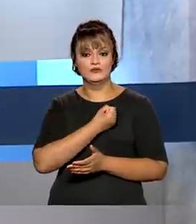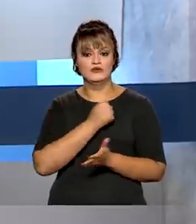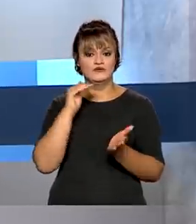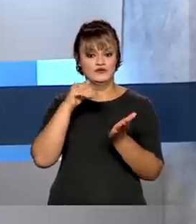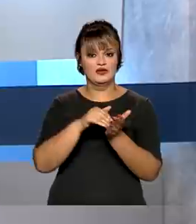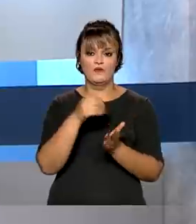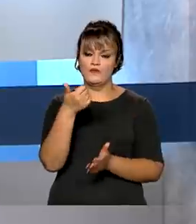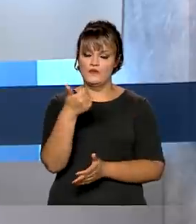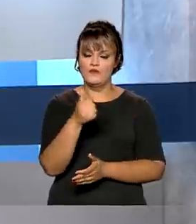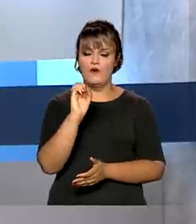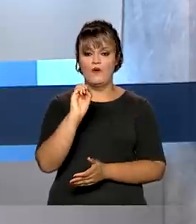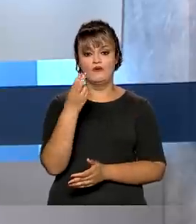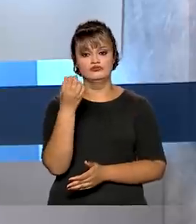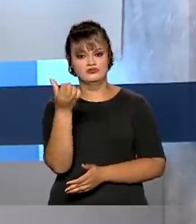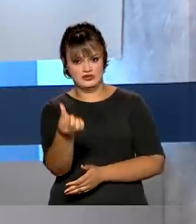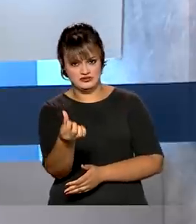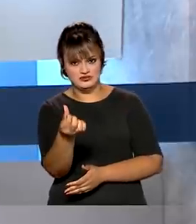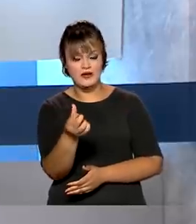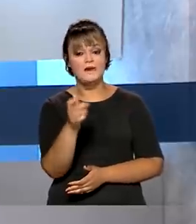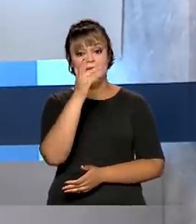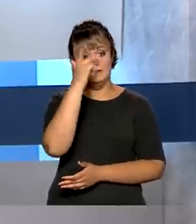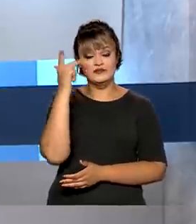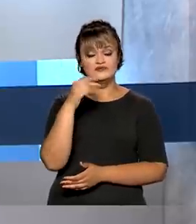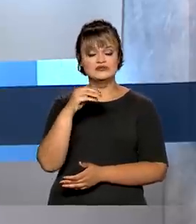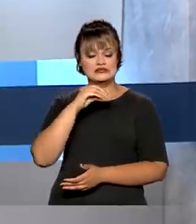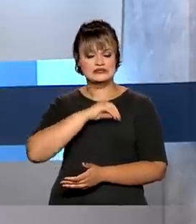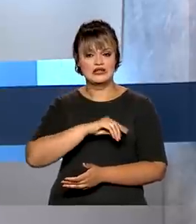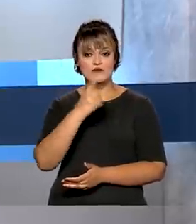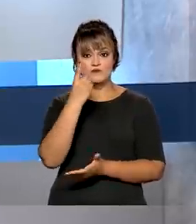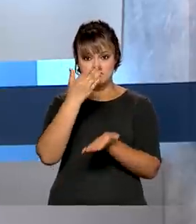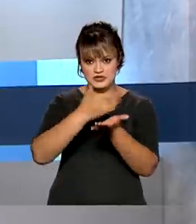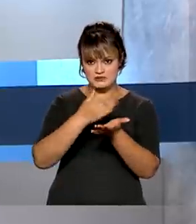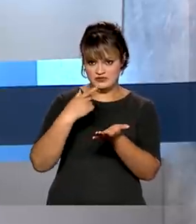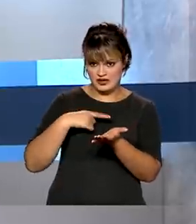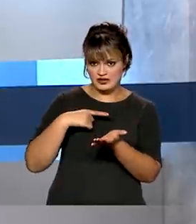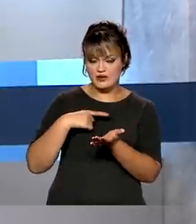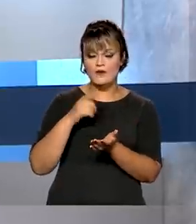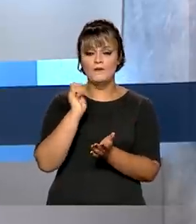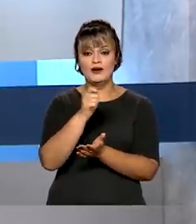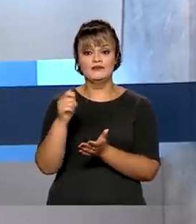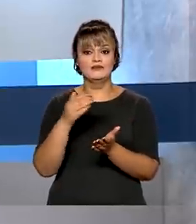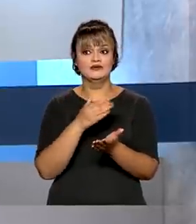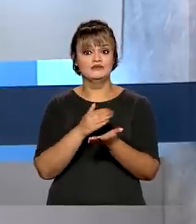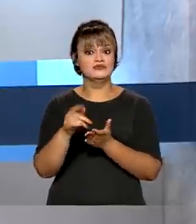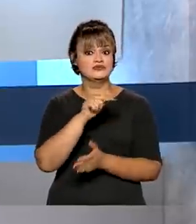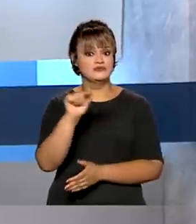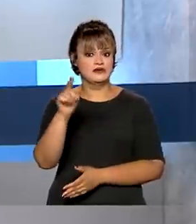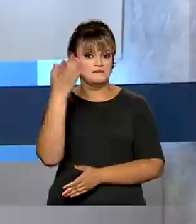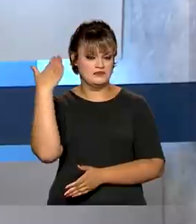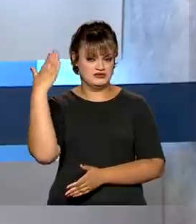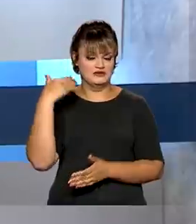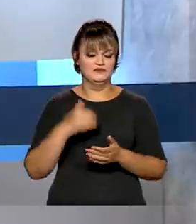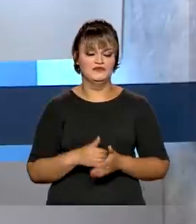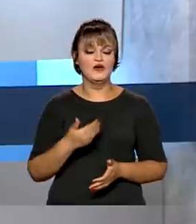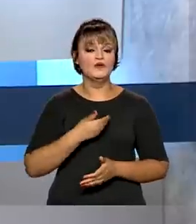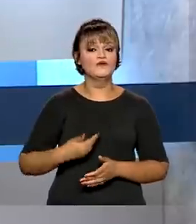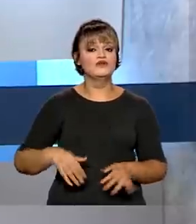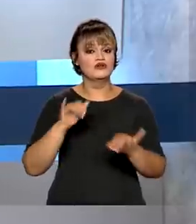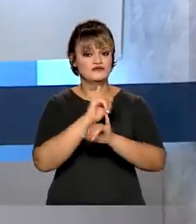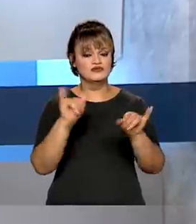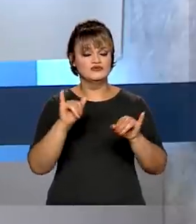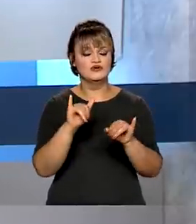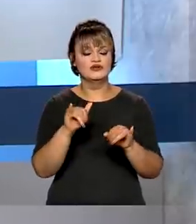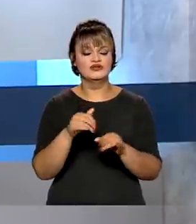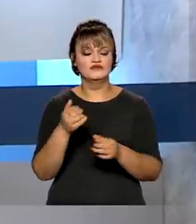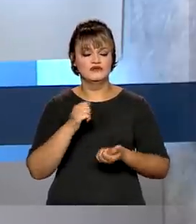benefício 1 ou 6. Já para quem recebe até um salário mínimo, os pagamentos começaram na semana passada. Segundo o governo, serão injetados